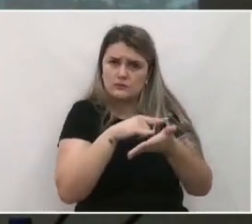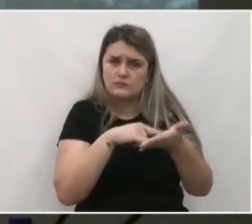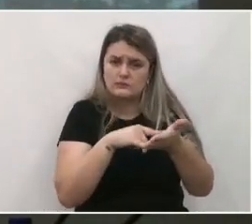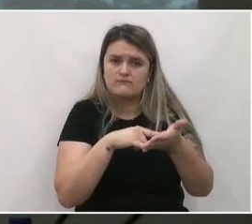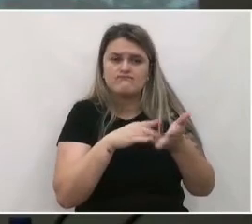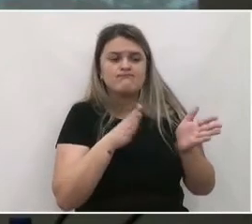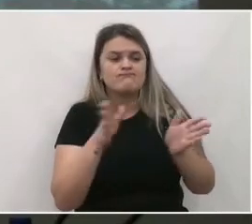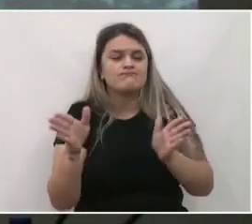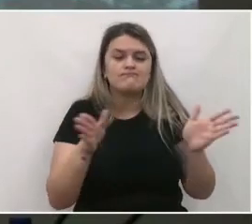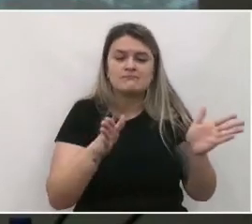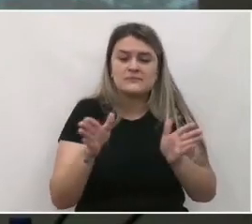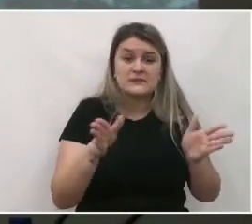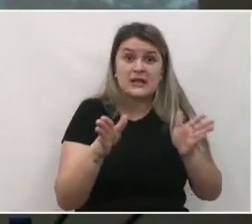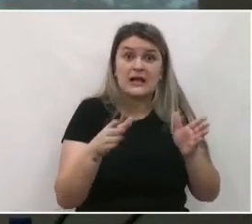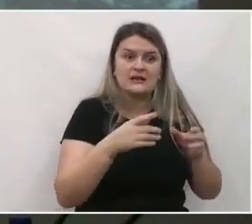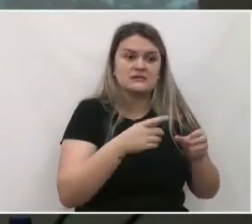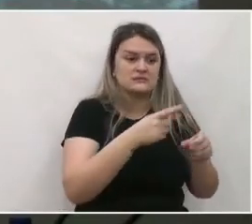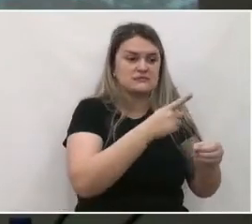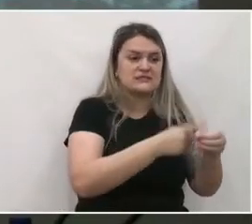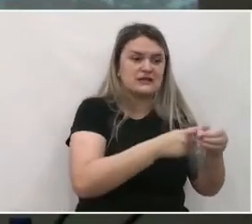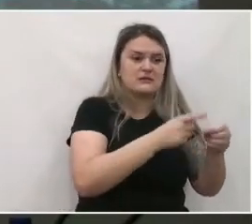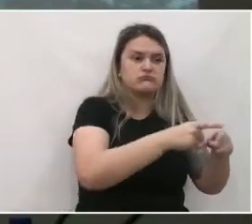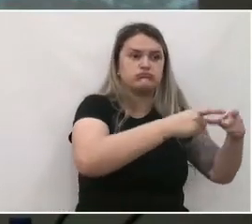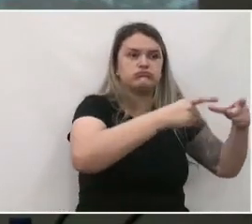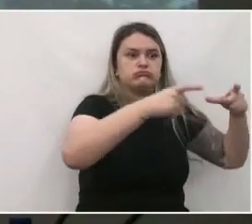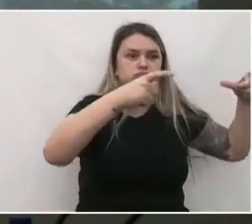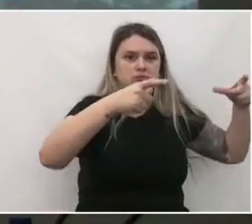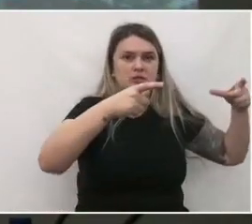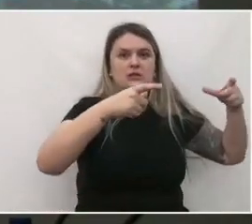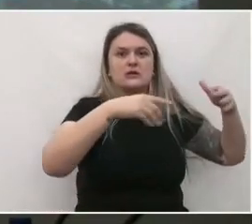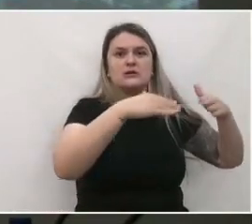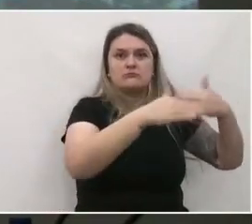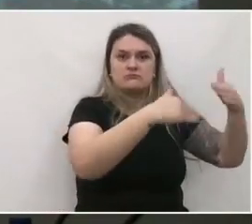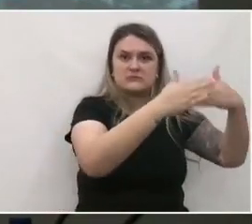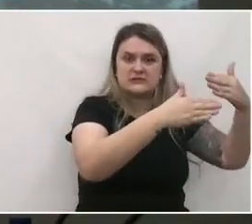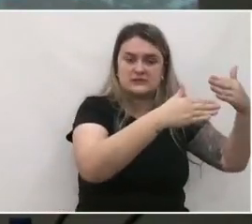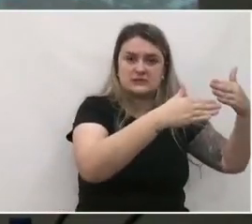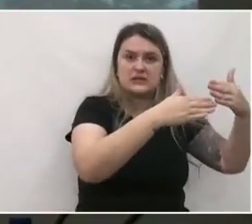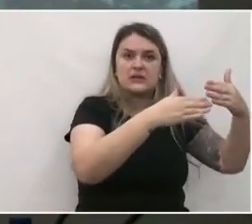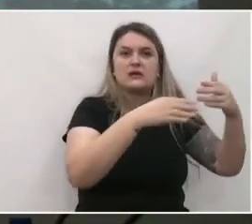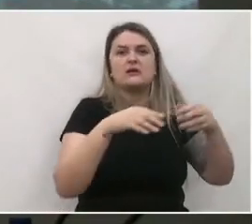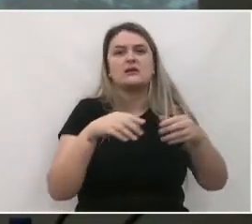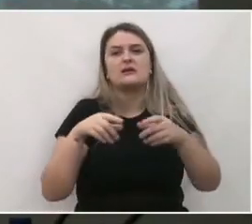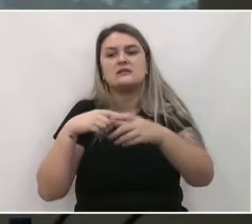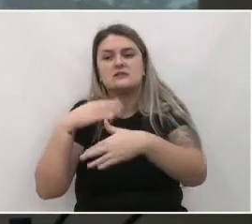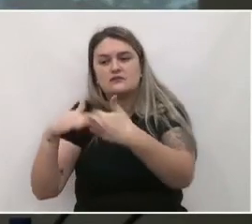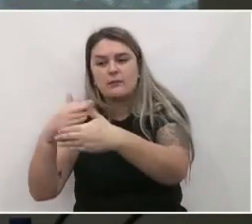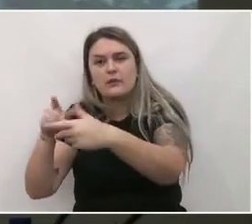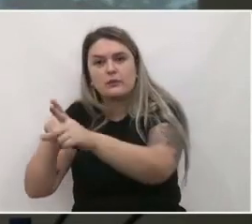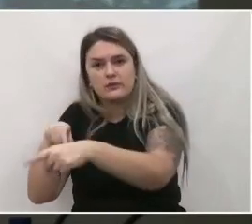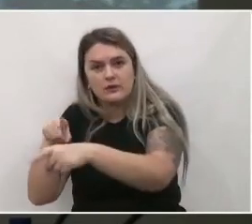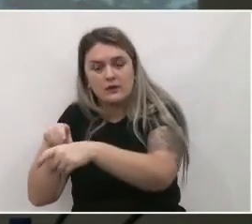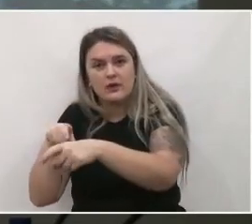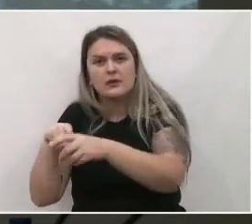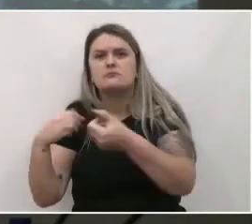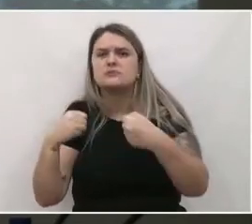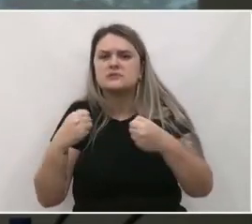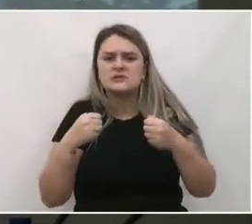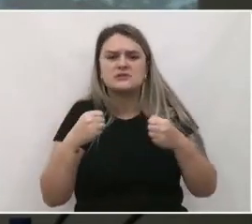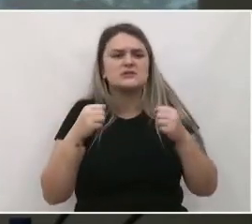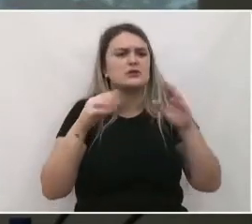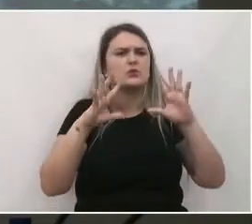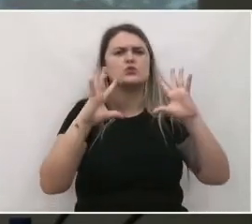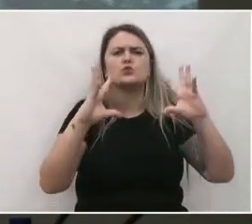para o desenvolvimento urbano, o desenvolvimento da cidade, ele sempre deve ter como enfoque todo o